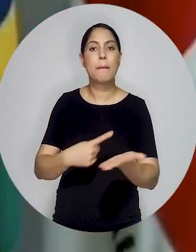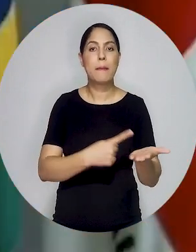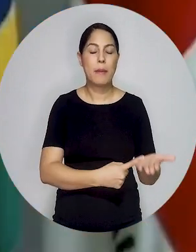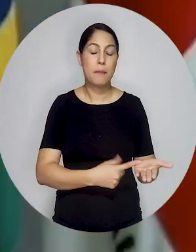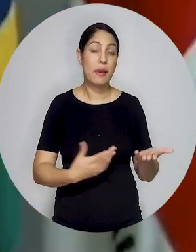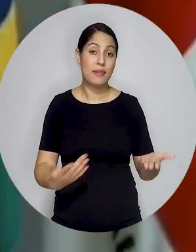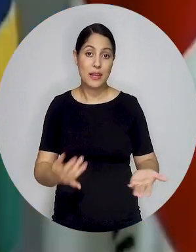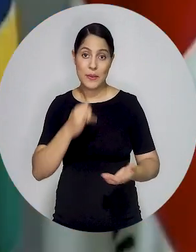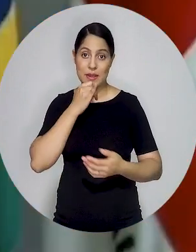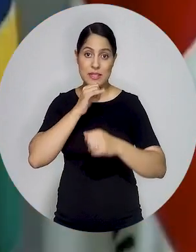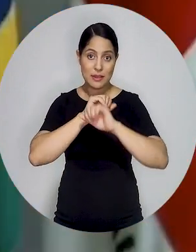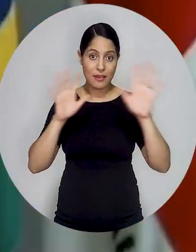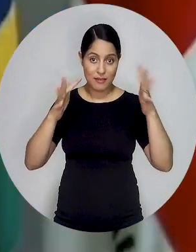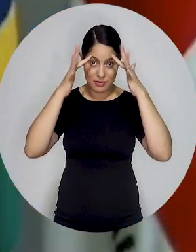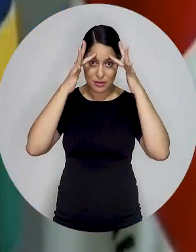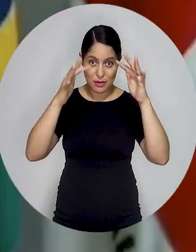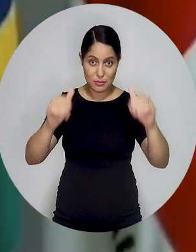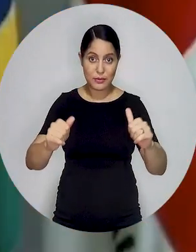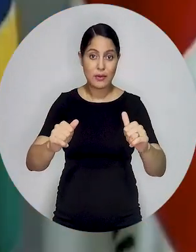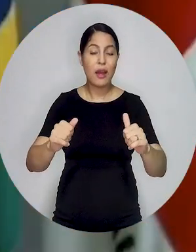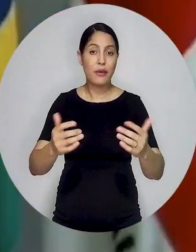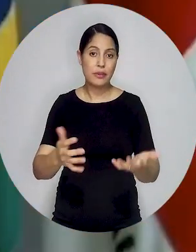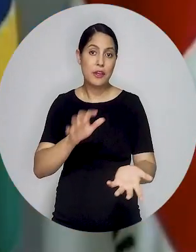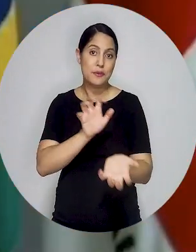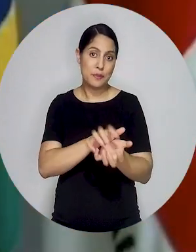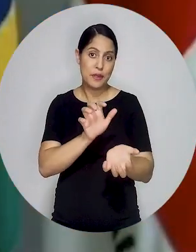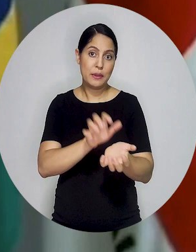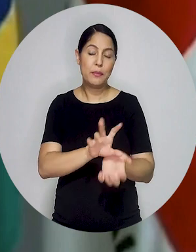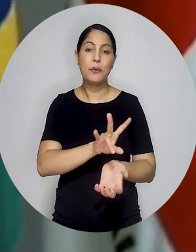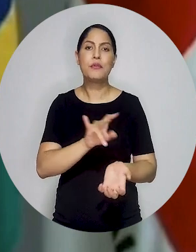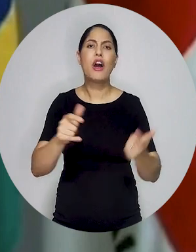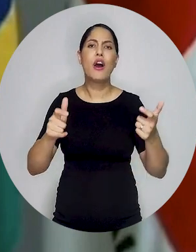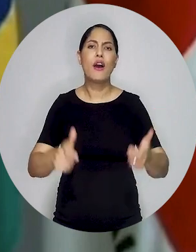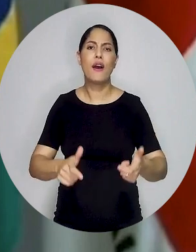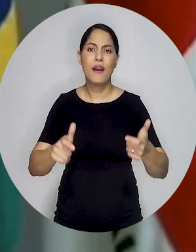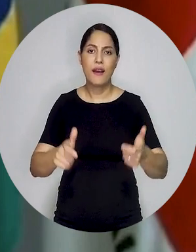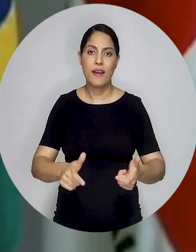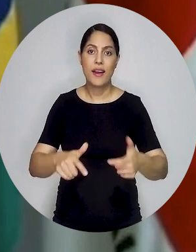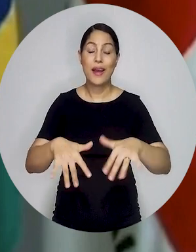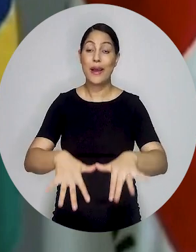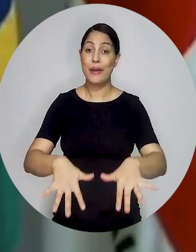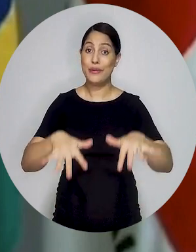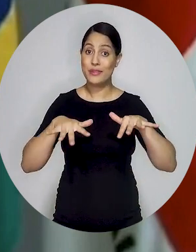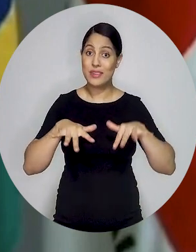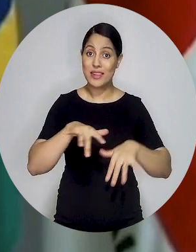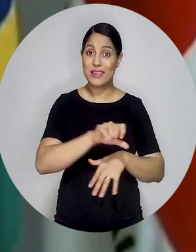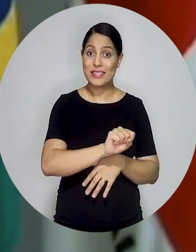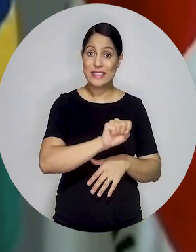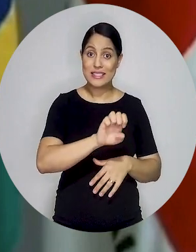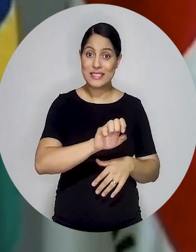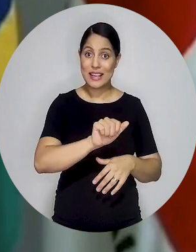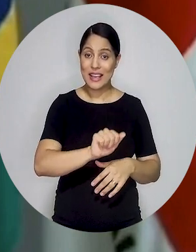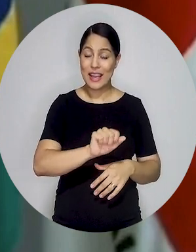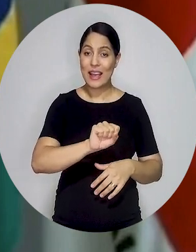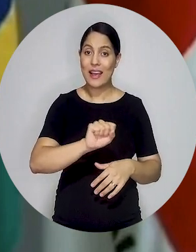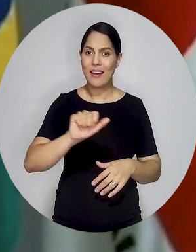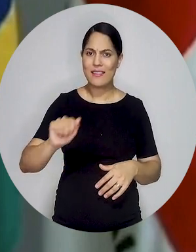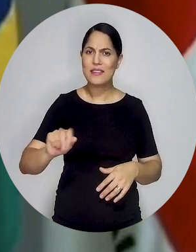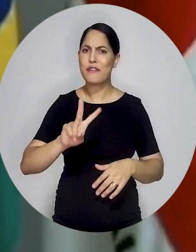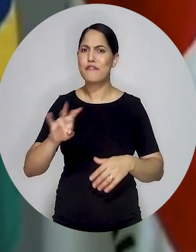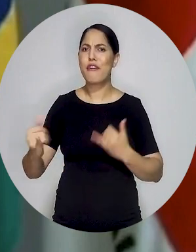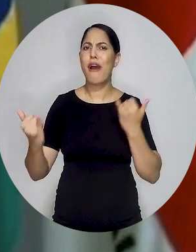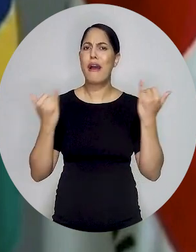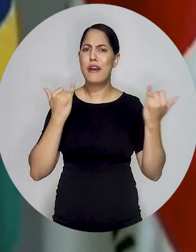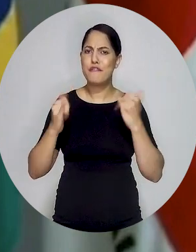novidade. O Tribunal de Justiça de Pernambuco realizará, por exemplo, as audiências no CEASA e no Mercado de Boa Viagem, ou seja,